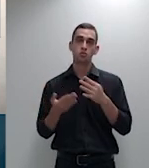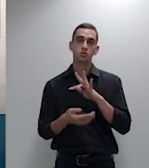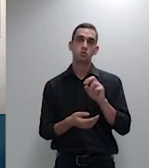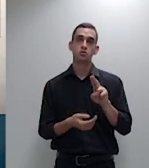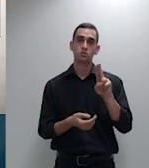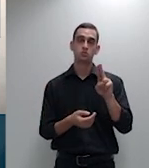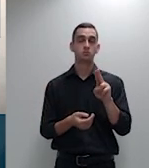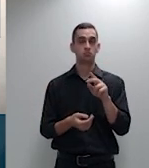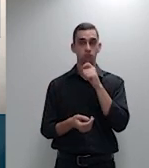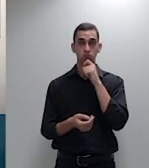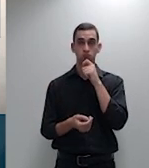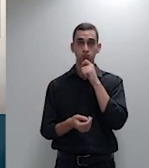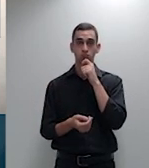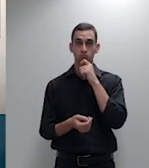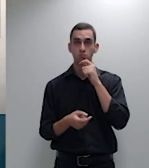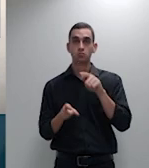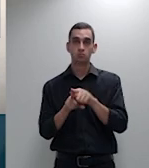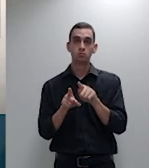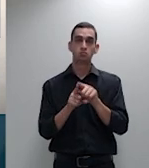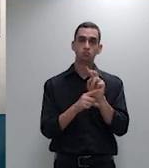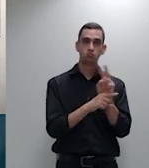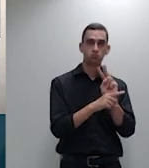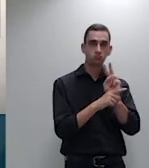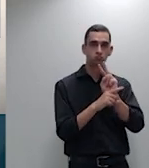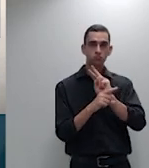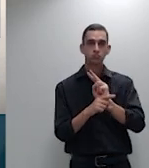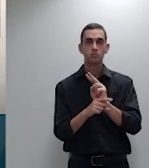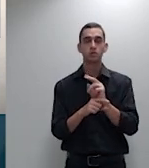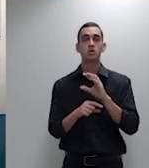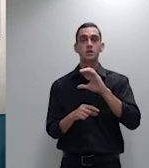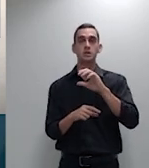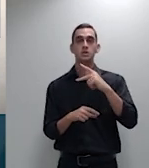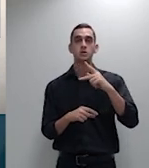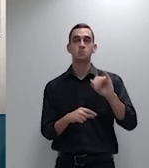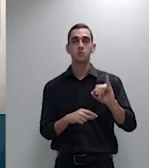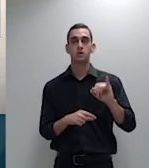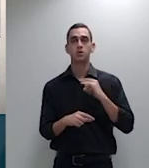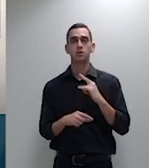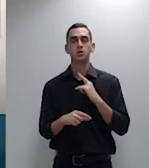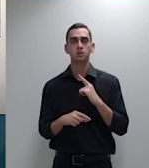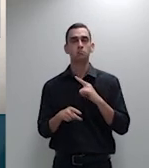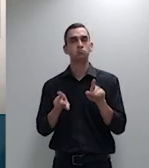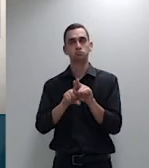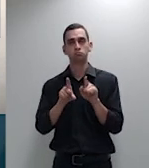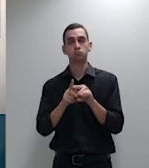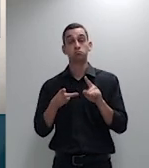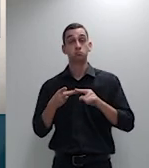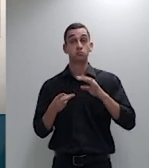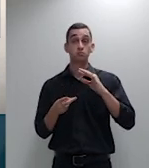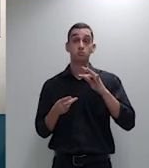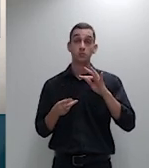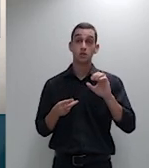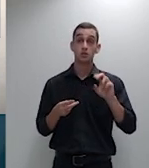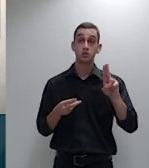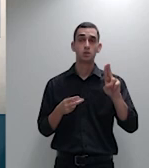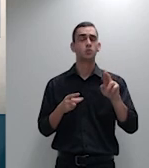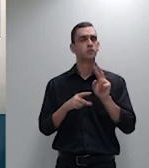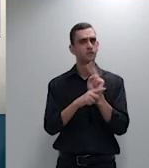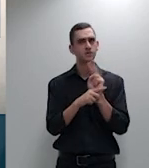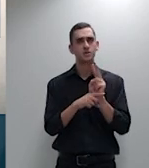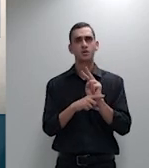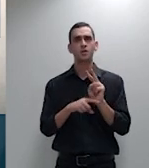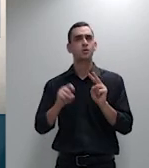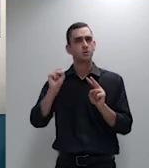exerceu fiscalização sobre a CPI Tribunal de Contas esse que fiscaliza sim as palavras